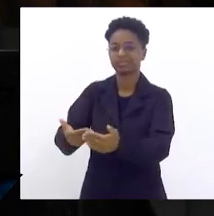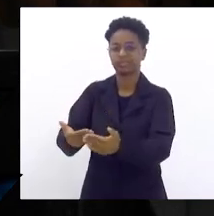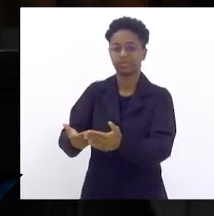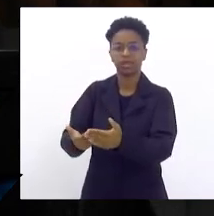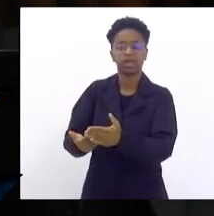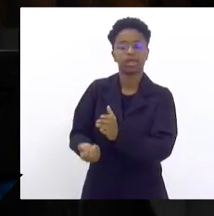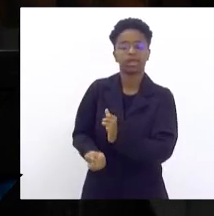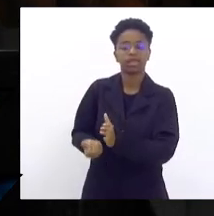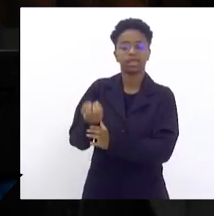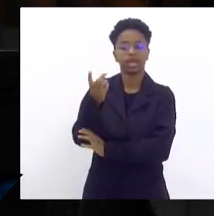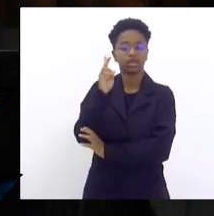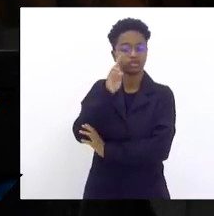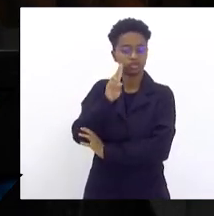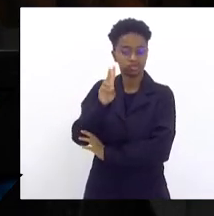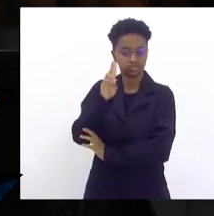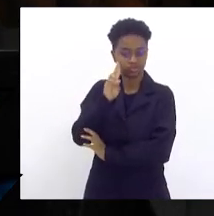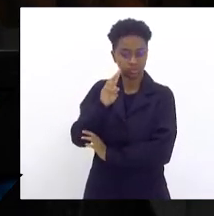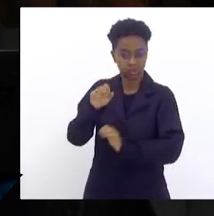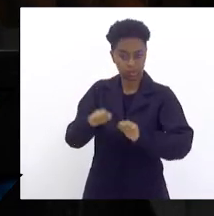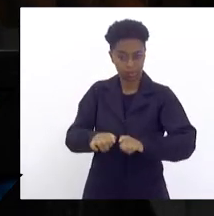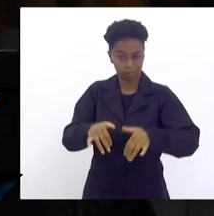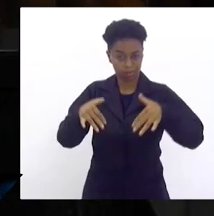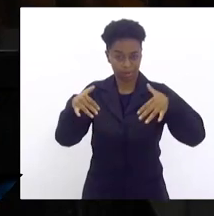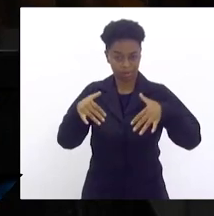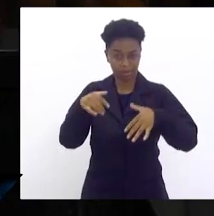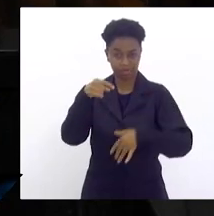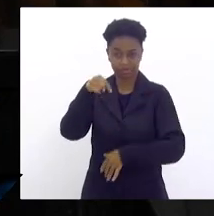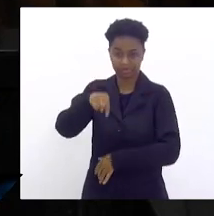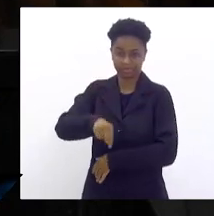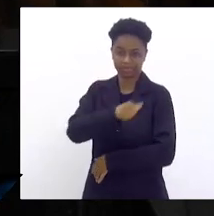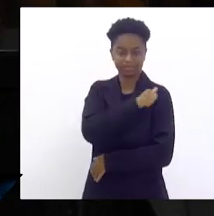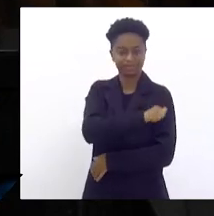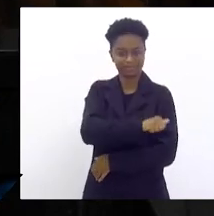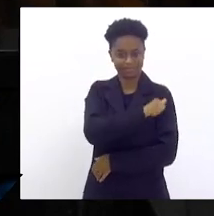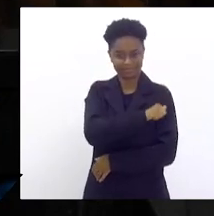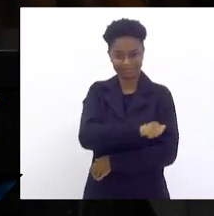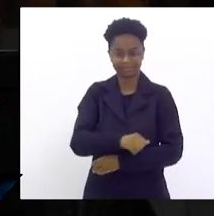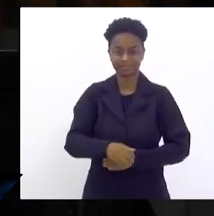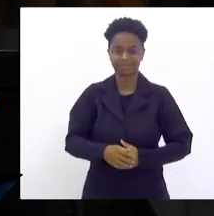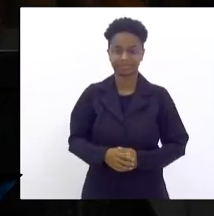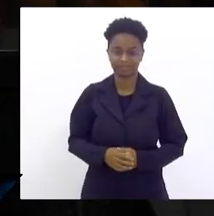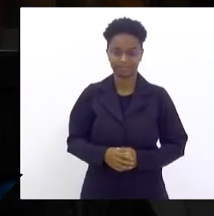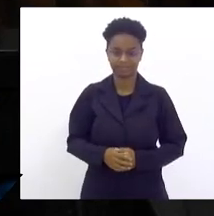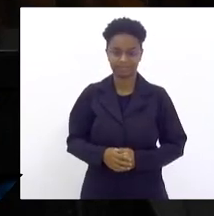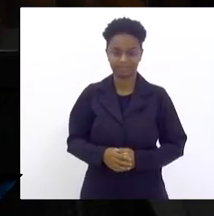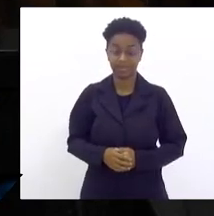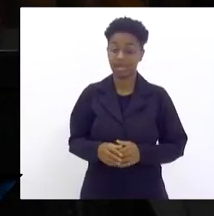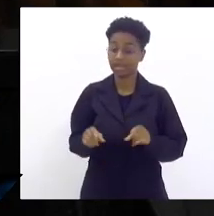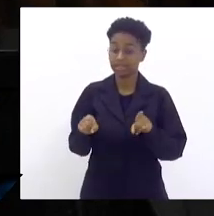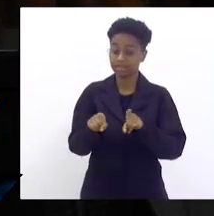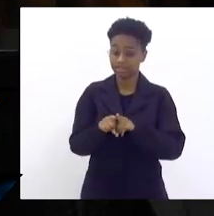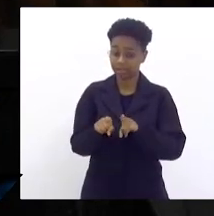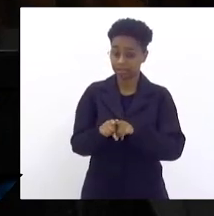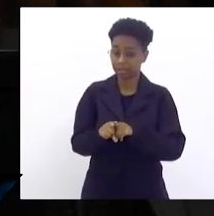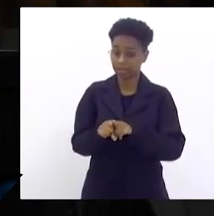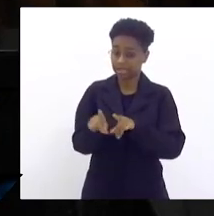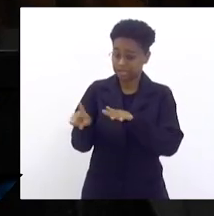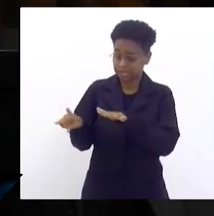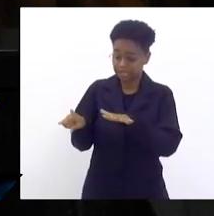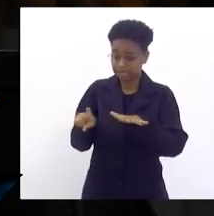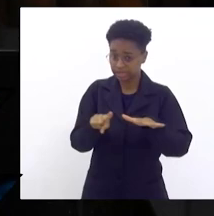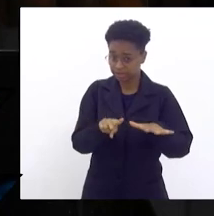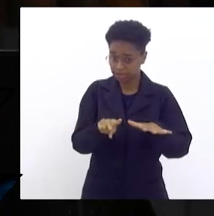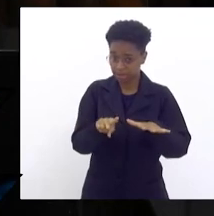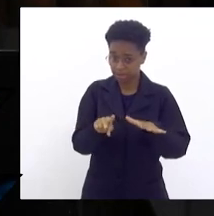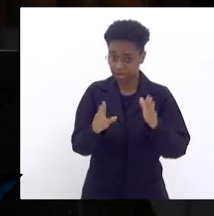a história do Parlamento Fluminense. e esta semana tem sido uma